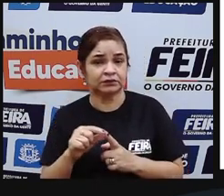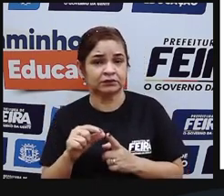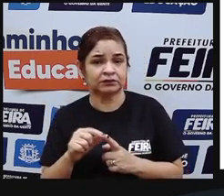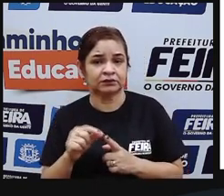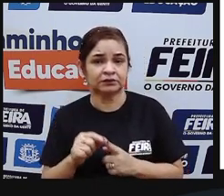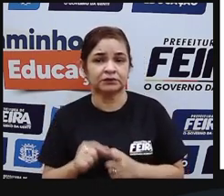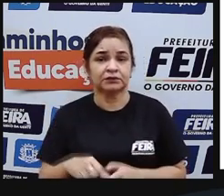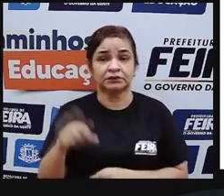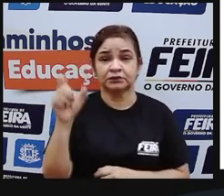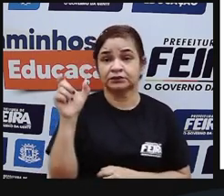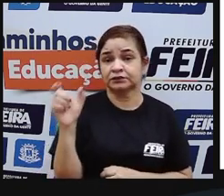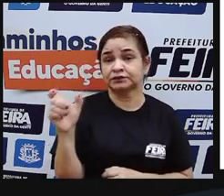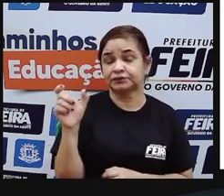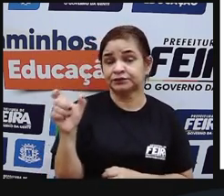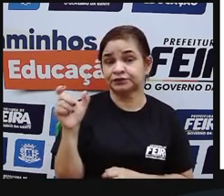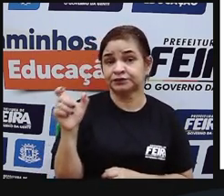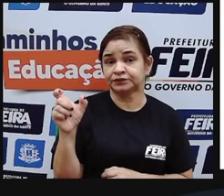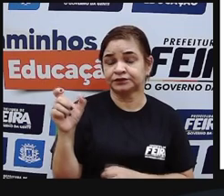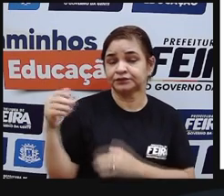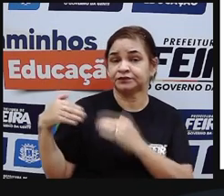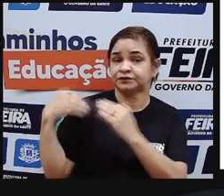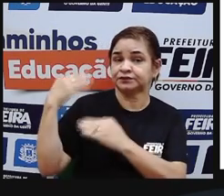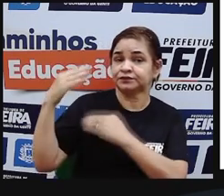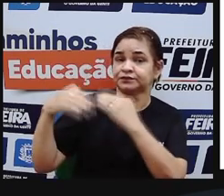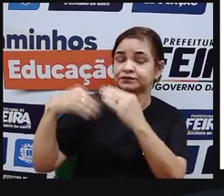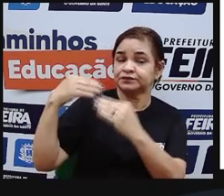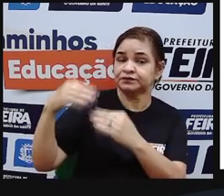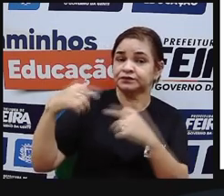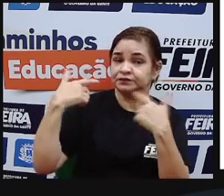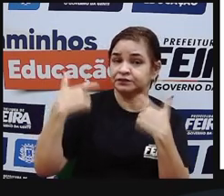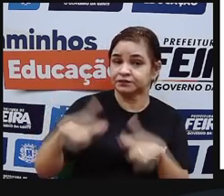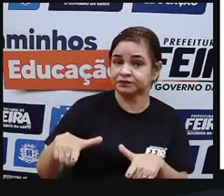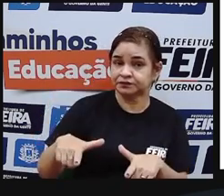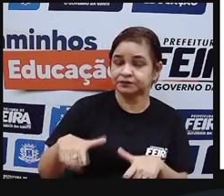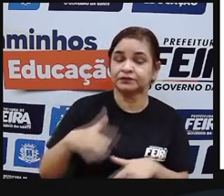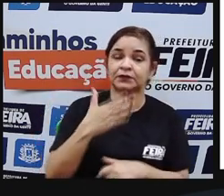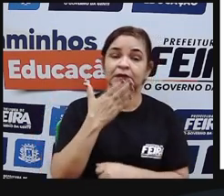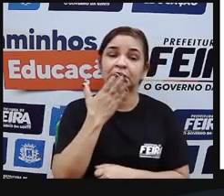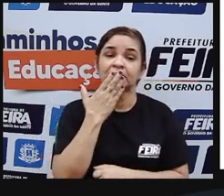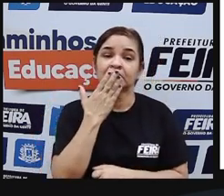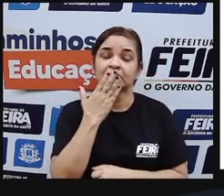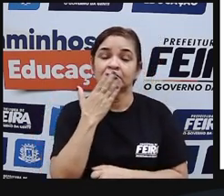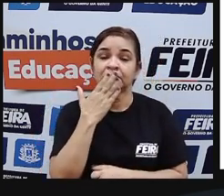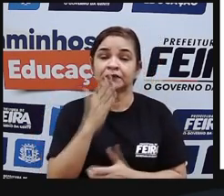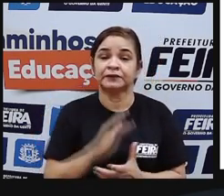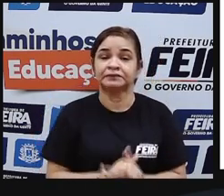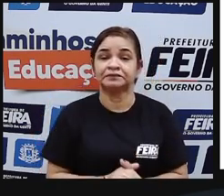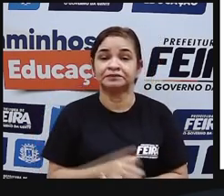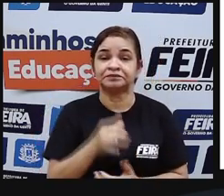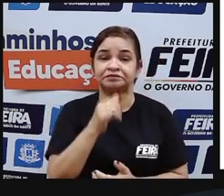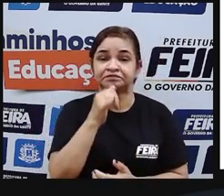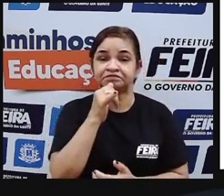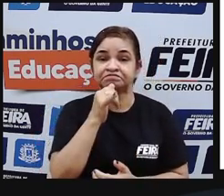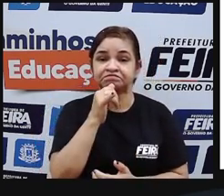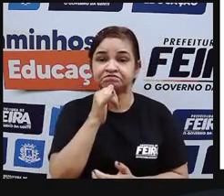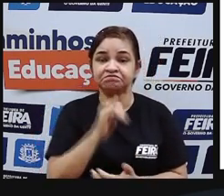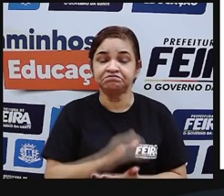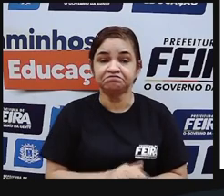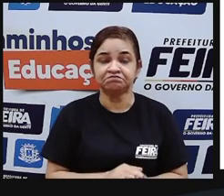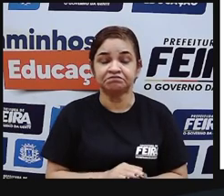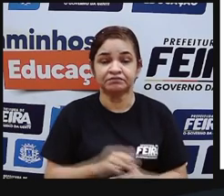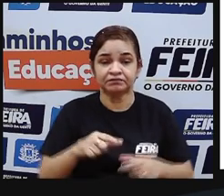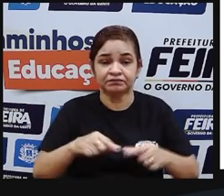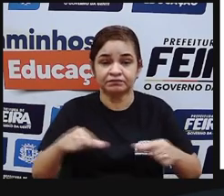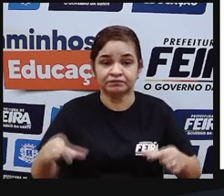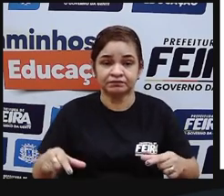são palavras que descendem dos idiomas das nações indígenas. Exemplo, a impim ou